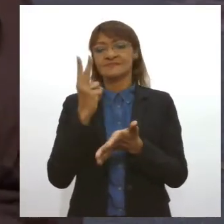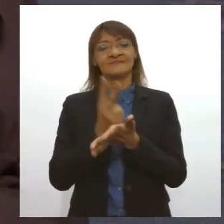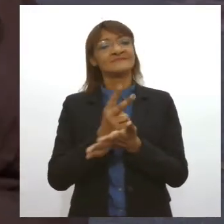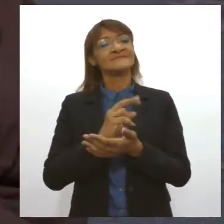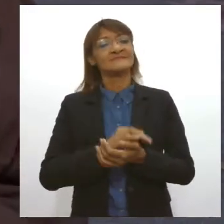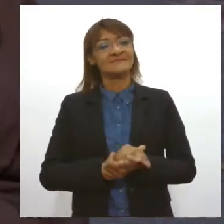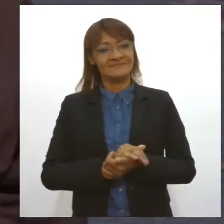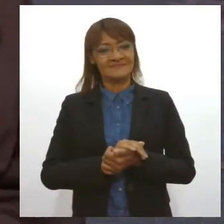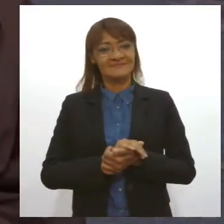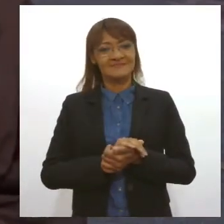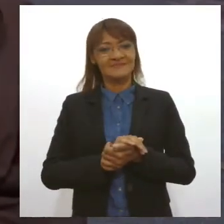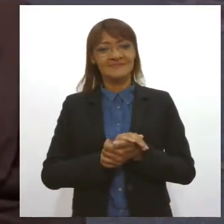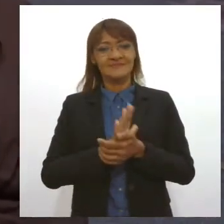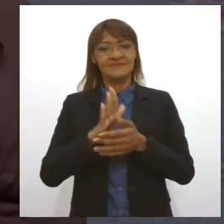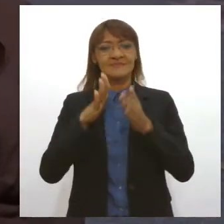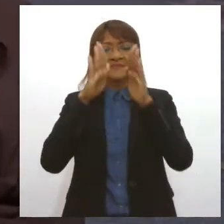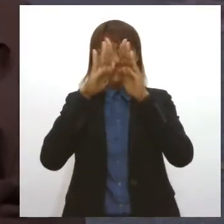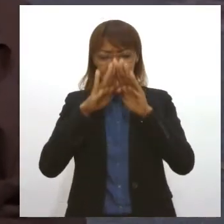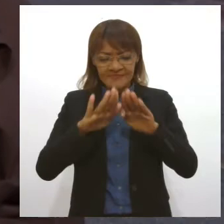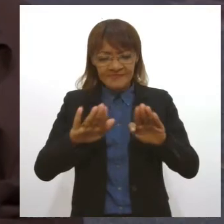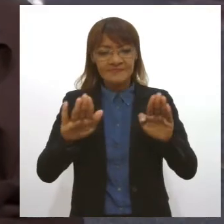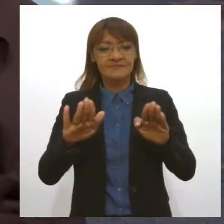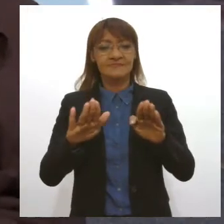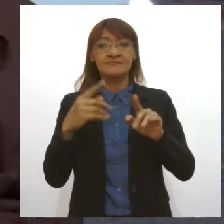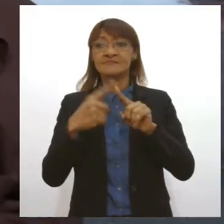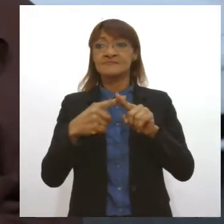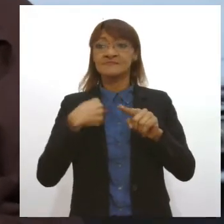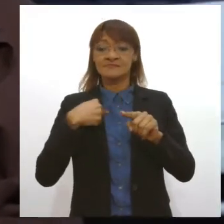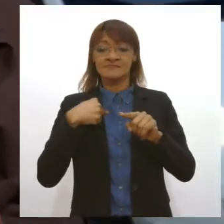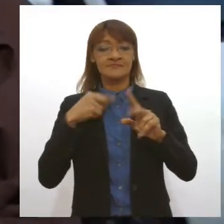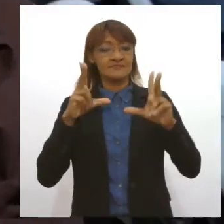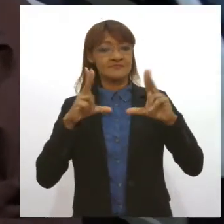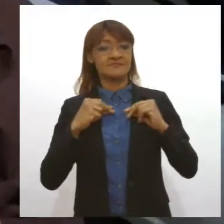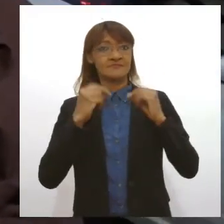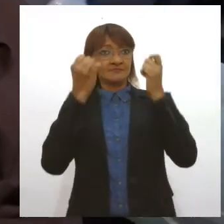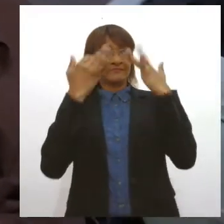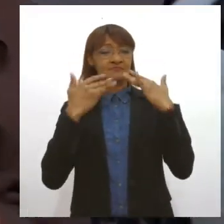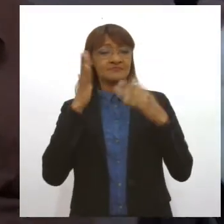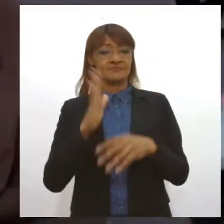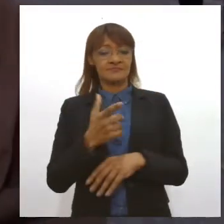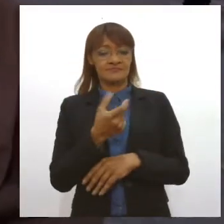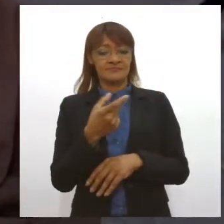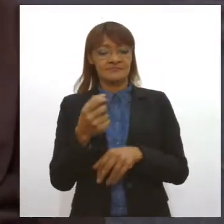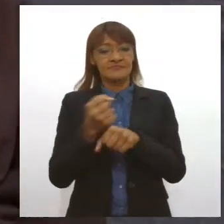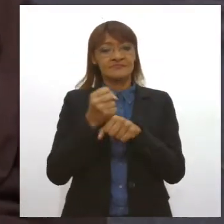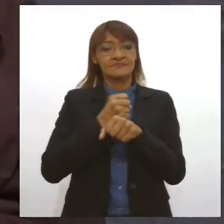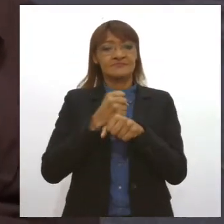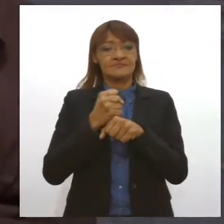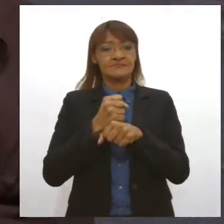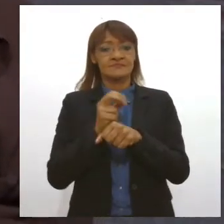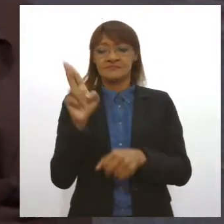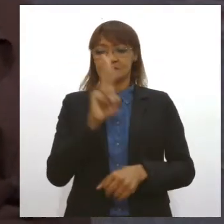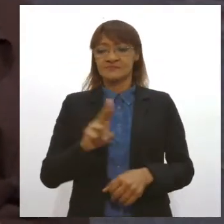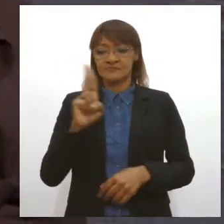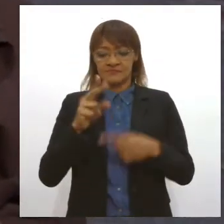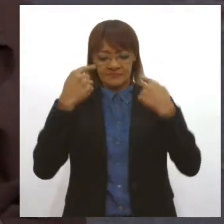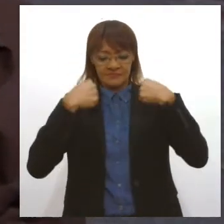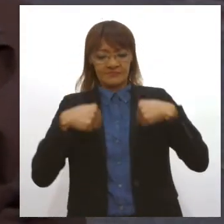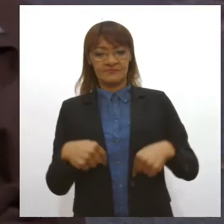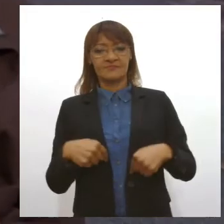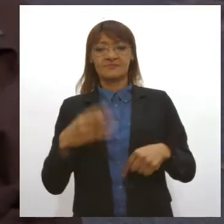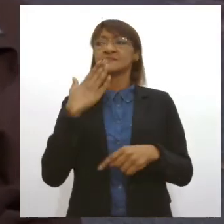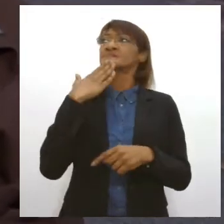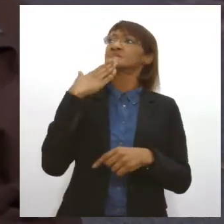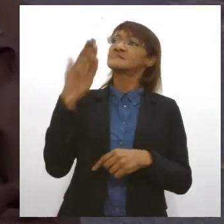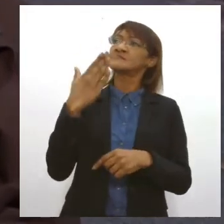Devoção de muitas graças que eu recebo. Já tem 20 anos que eu venho nesse traje e tudo que eu peço ele